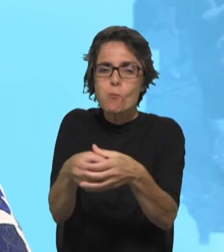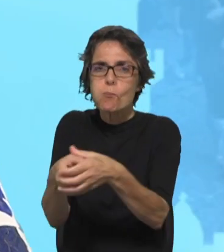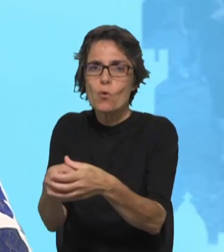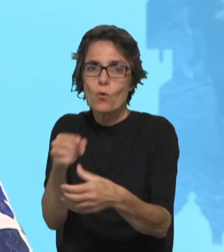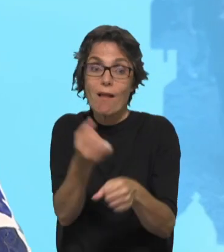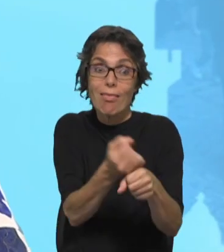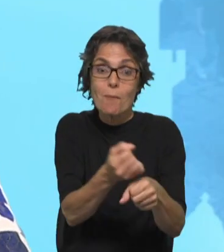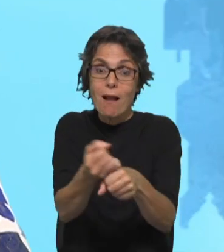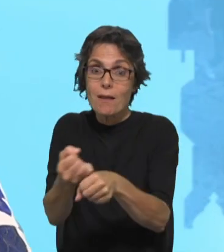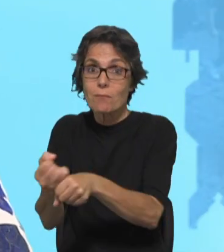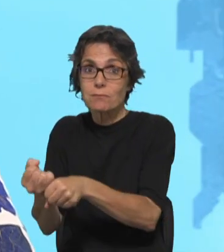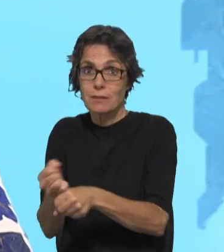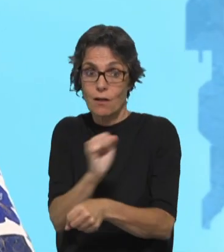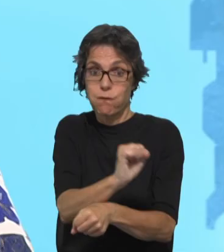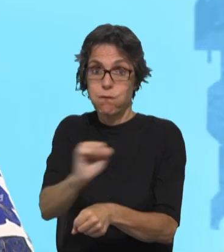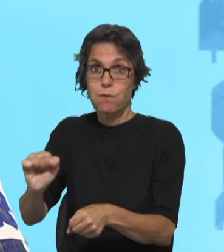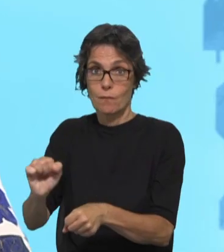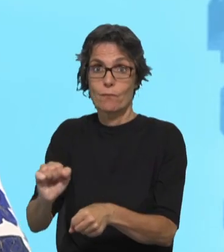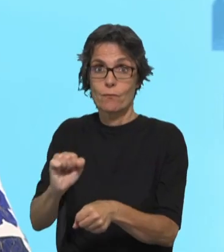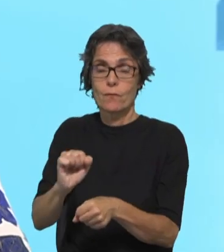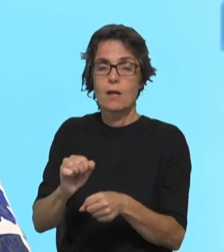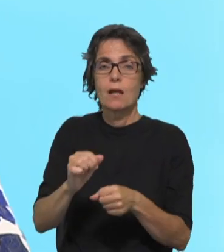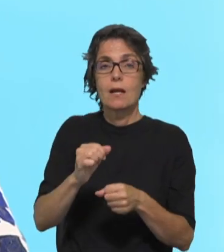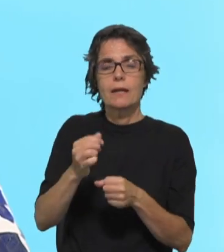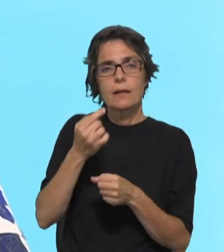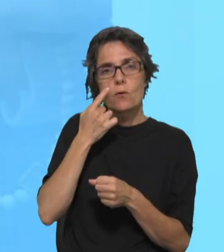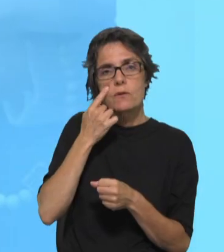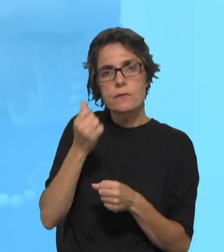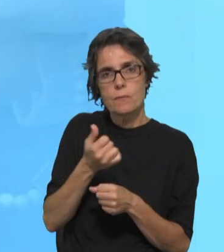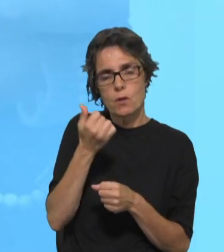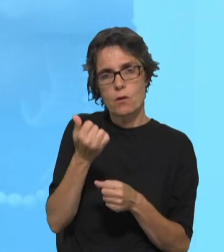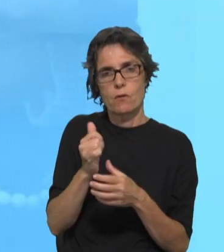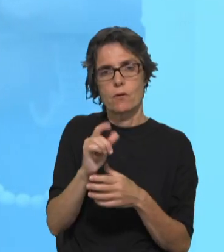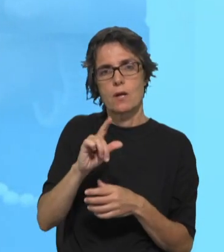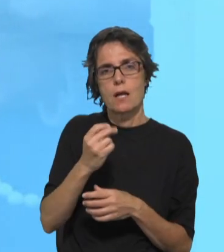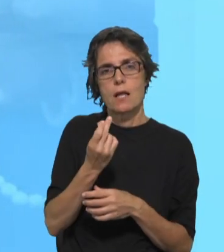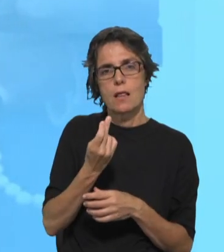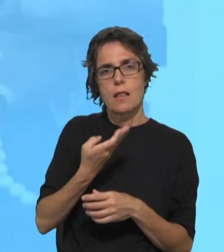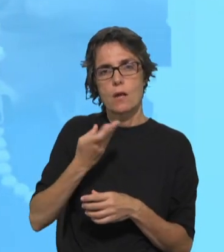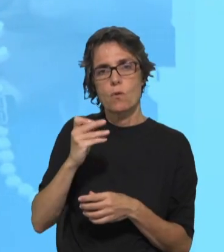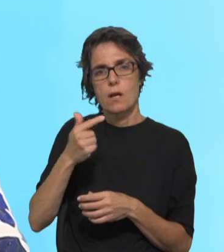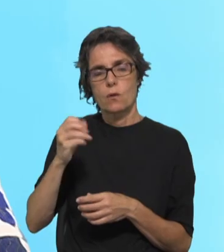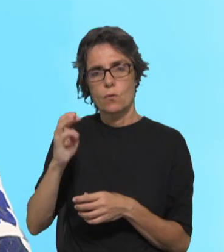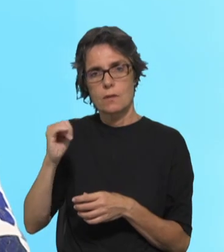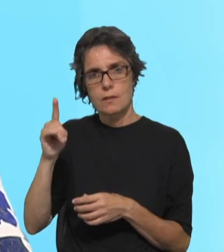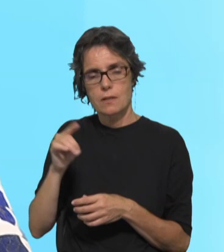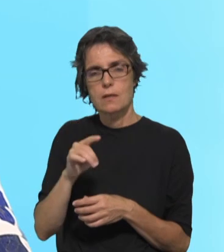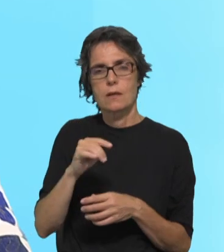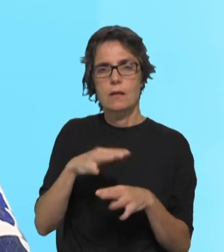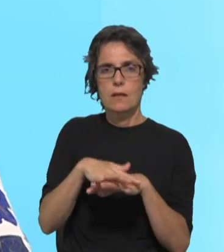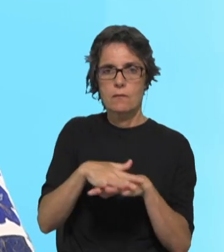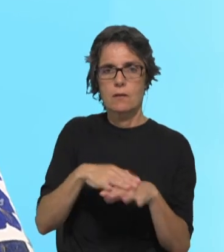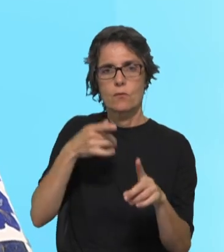fazendo o seu caminho também, que passa pelo melhor conhecimento da Laudato Si, e isso vem ao encontro dos objetivos da rede, desde a sua